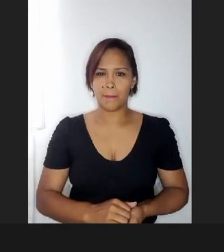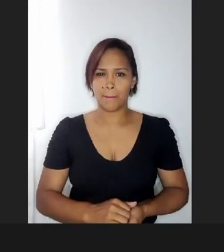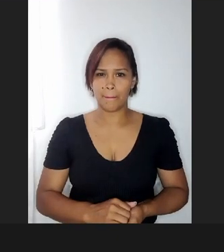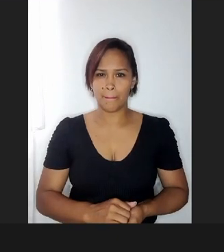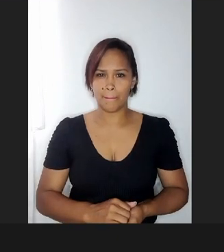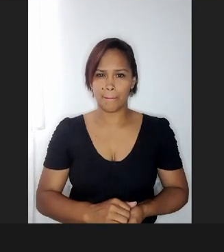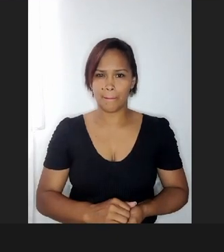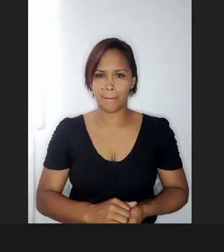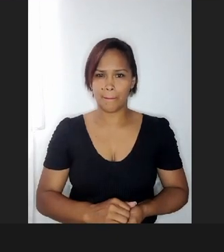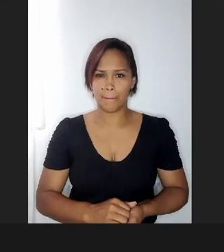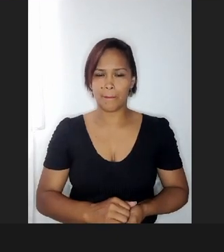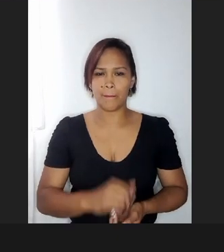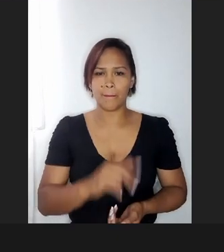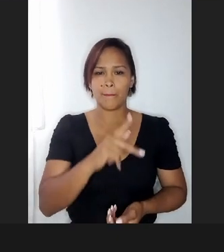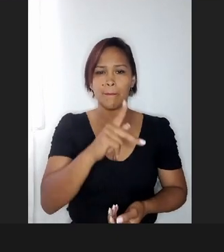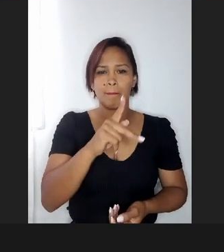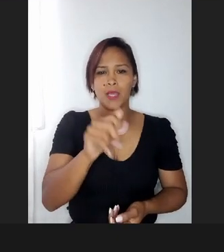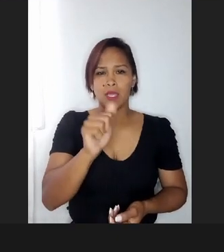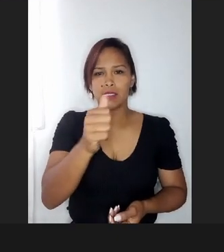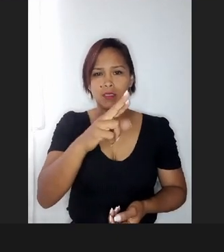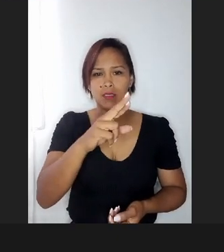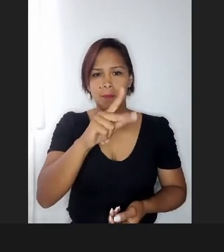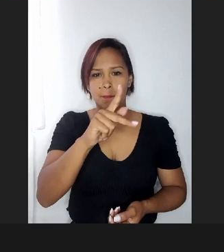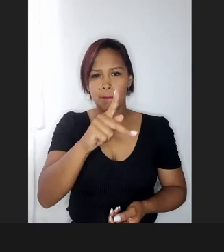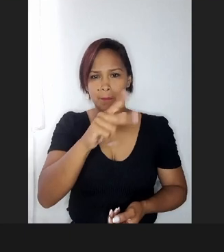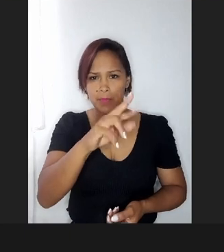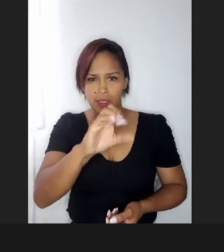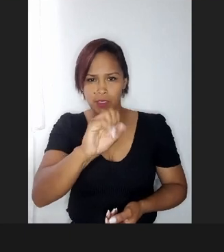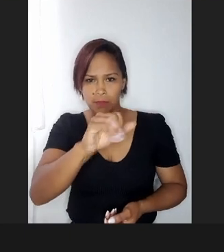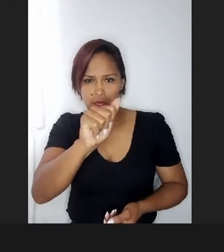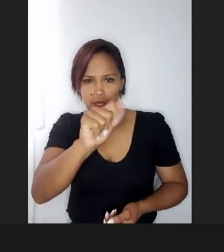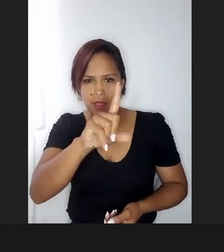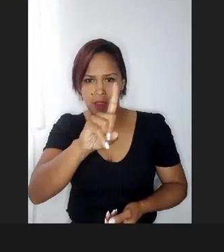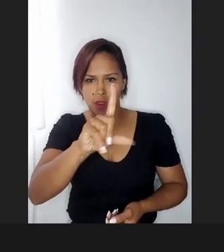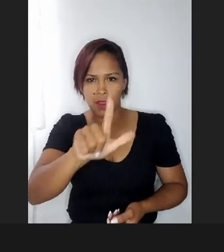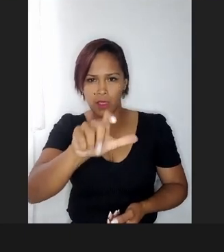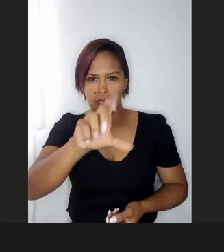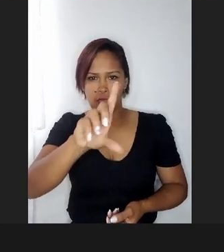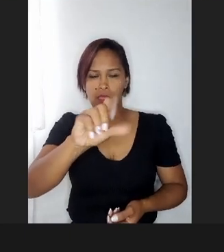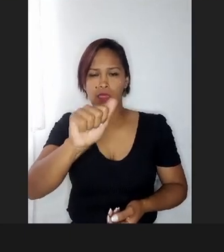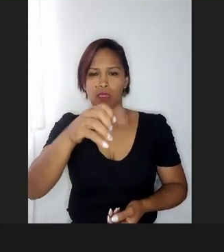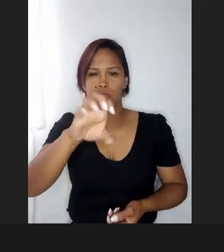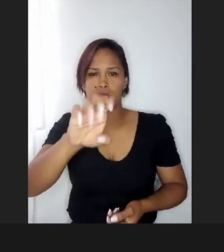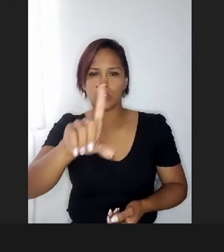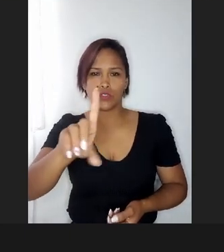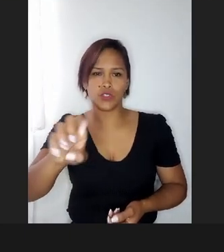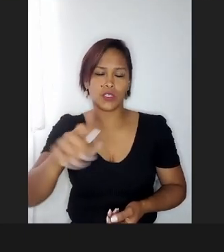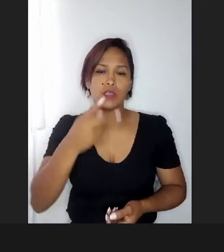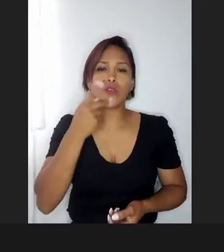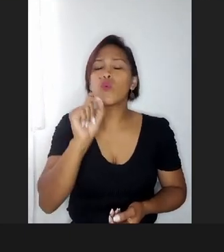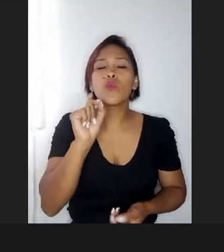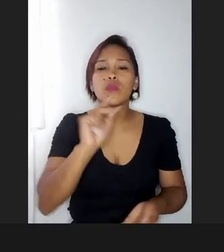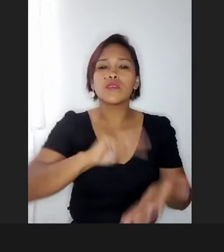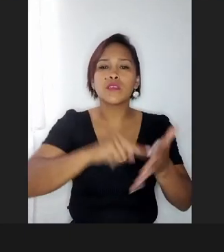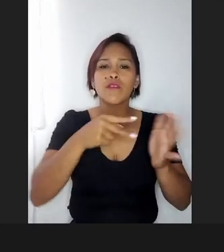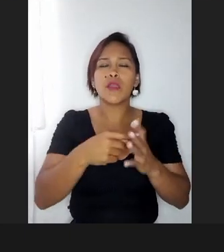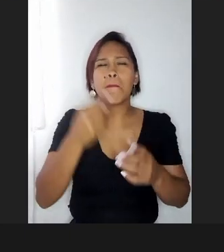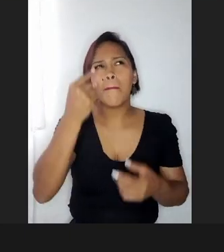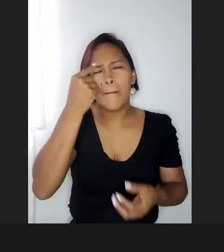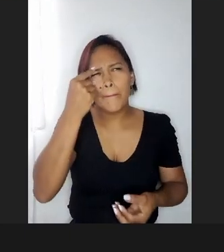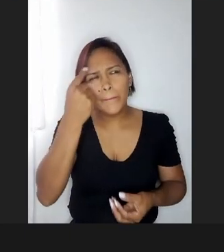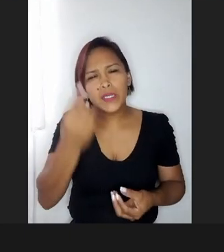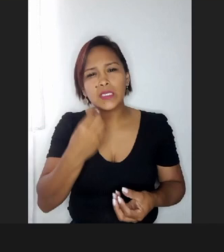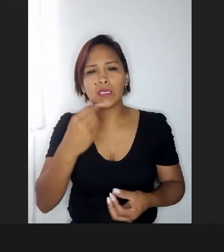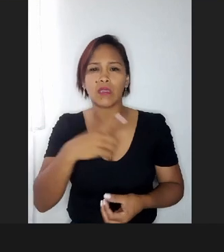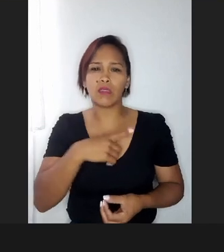a previsibilidade, isso mesmo, então, a previsibilidade, ela não vem, às vezes a gente pensa isso, né, de ter uma